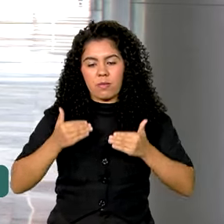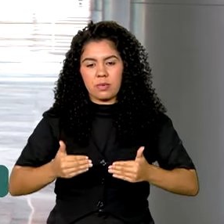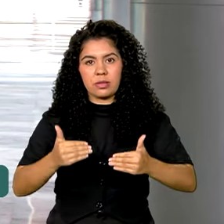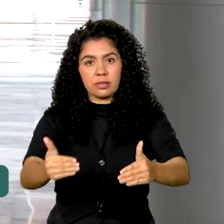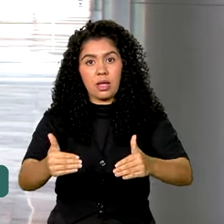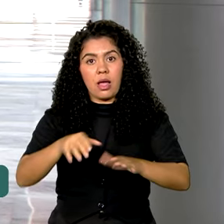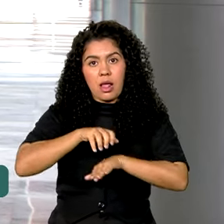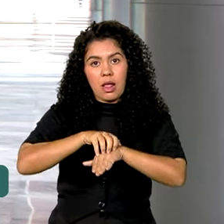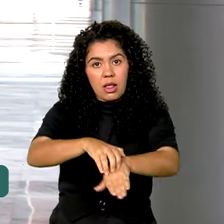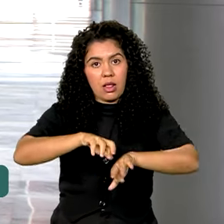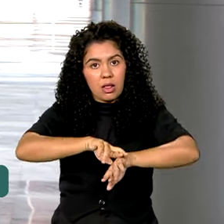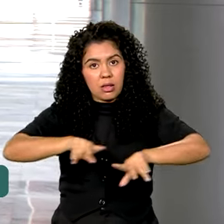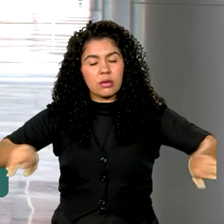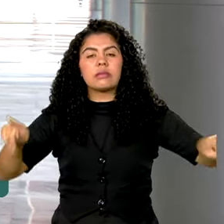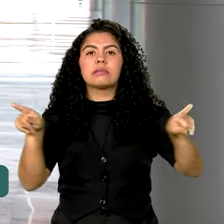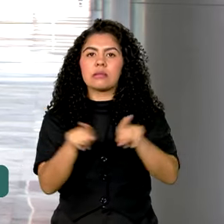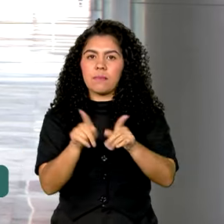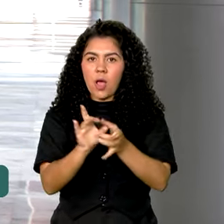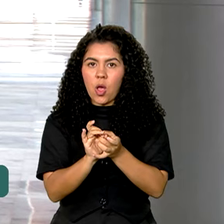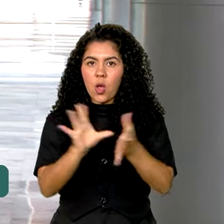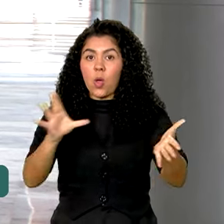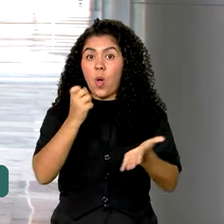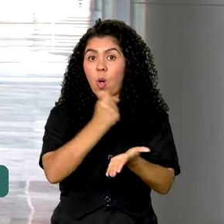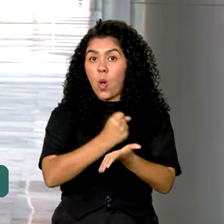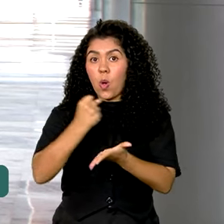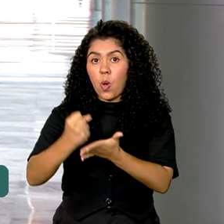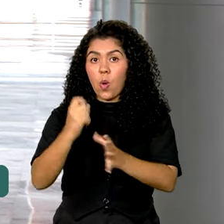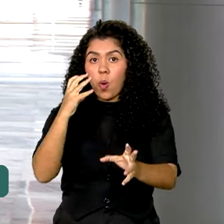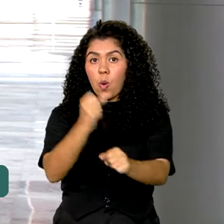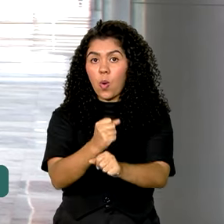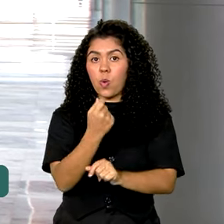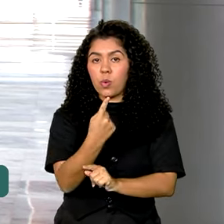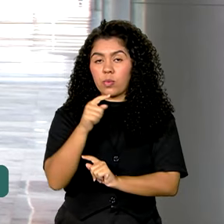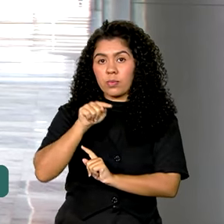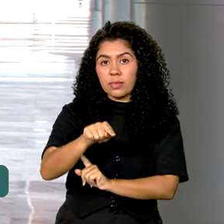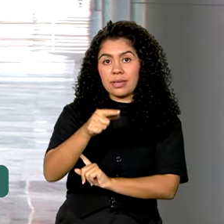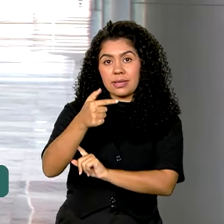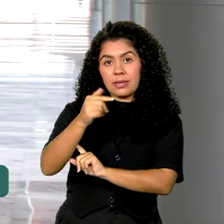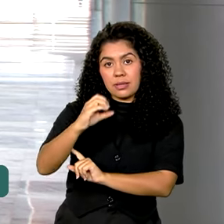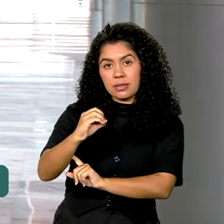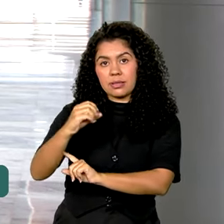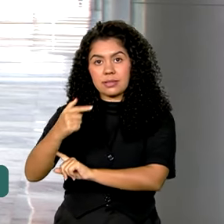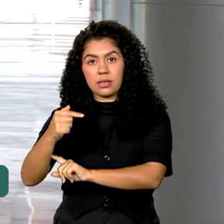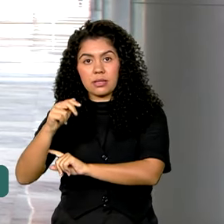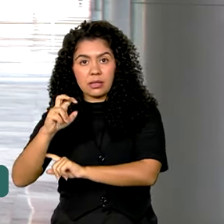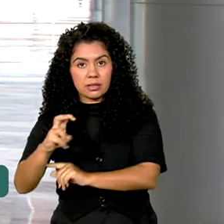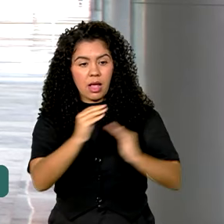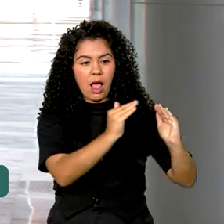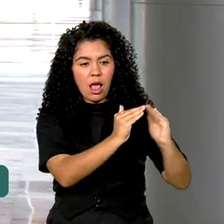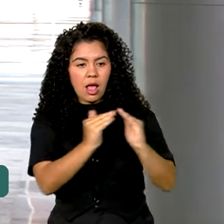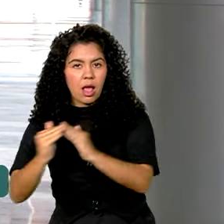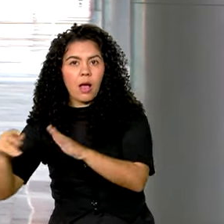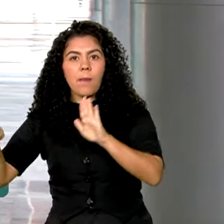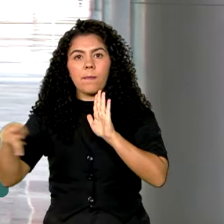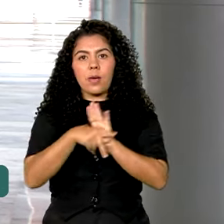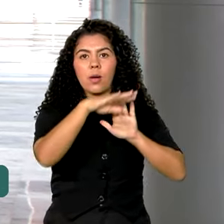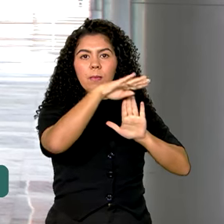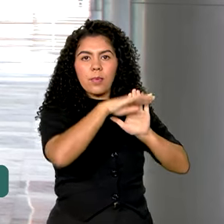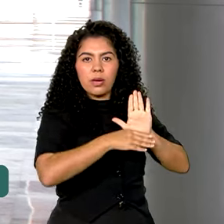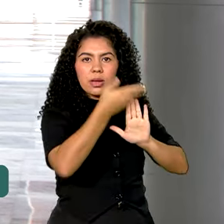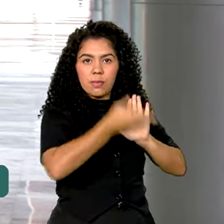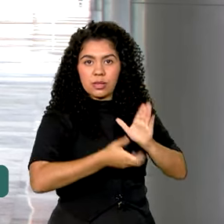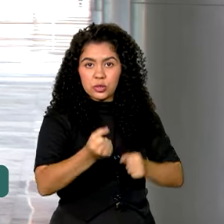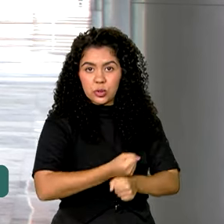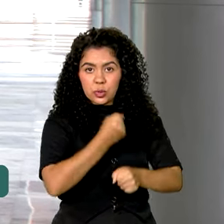No município, também será autorizada a contratação de 1.075 unidades do Minha Casa Minha Vida. De lá, o presidente